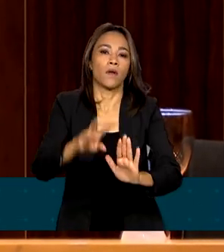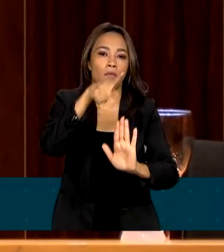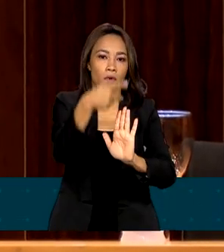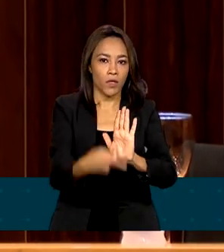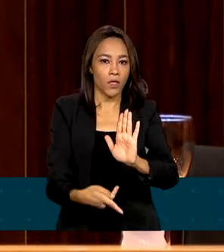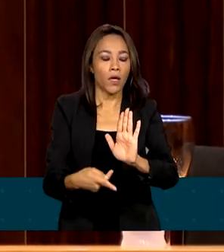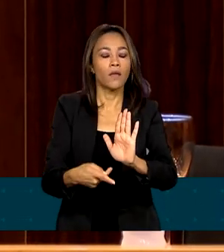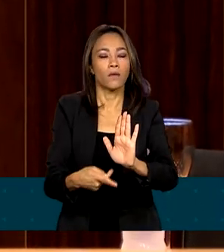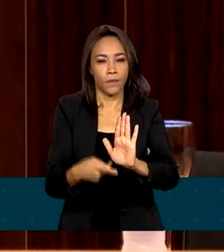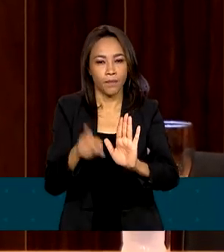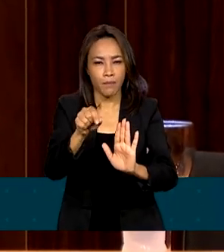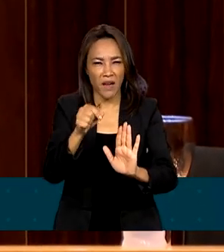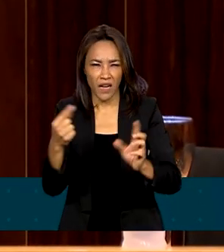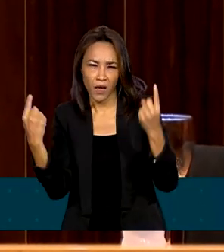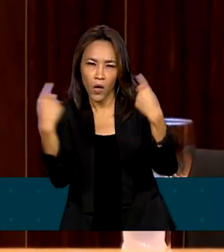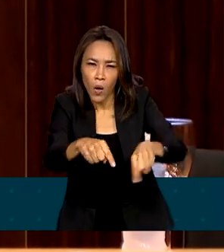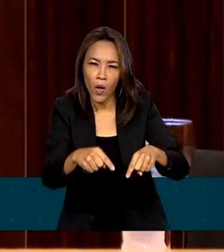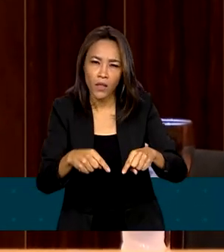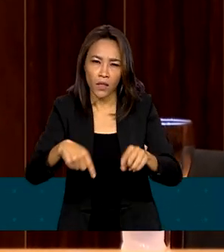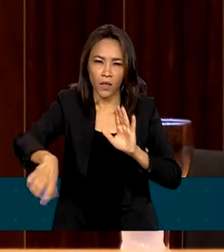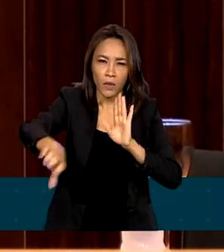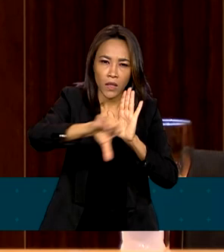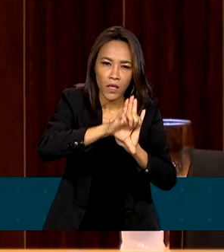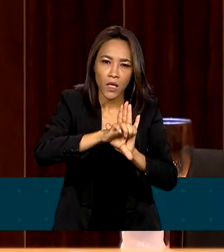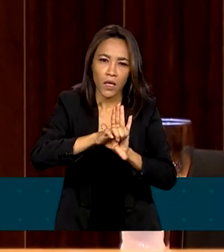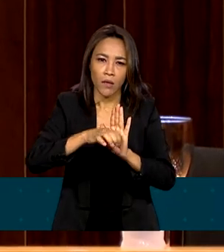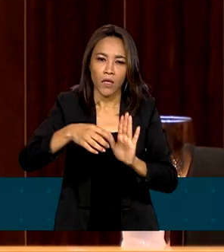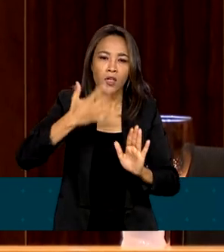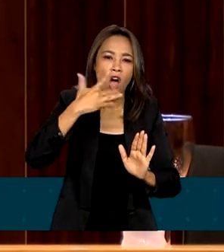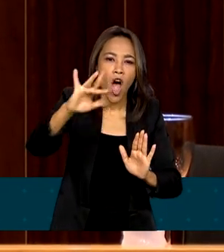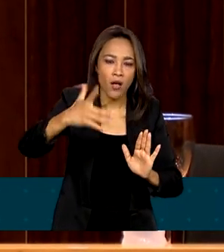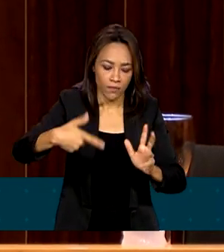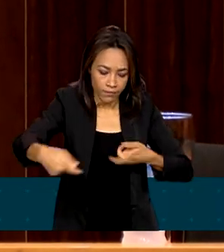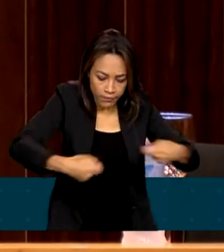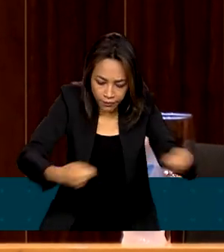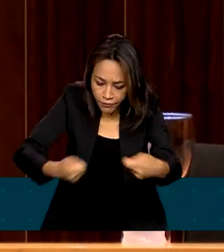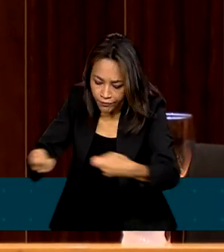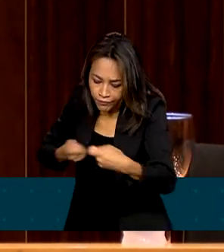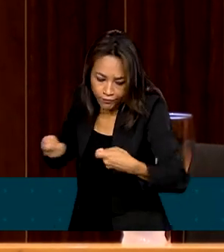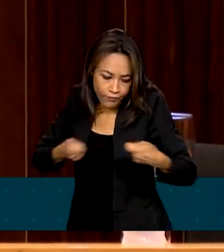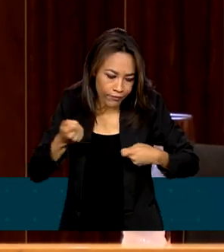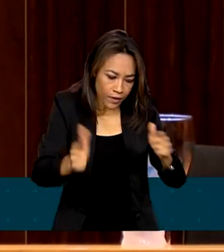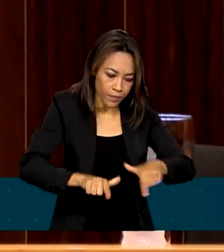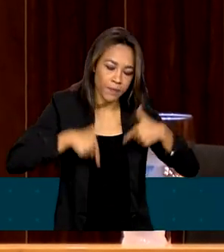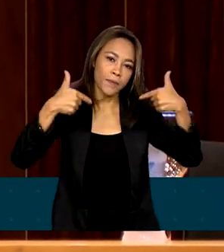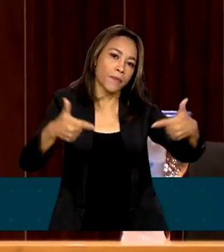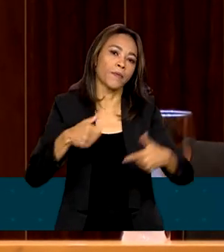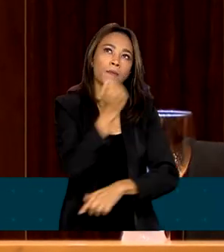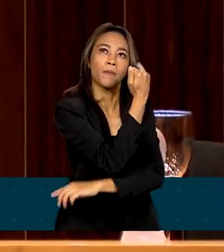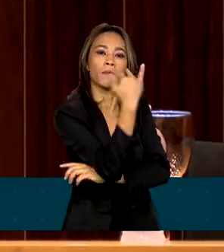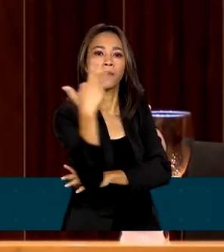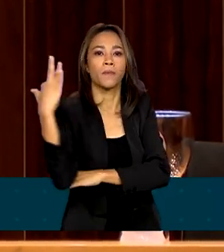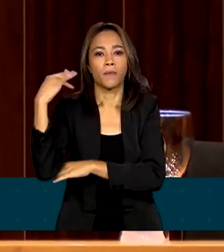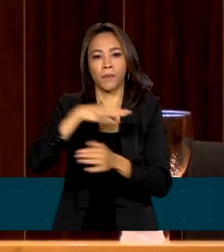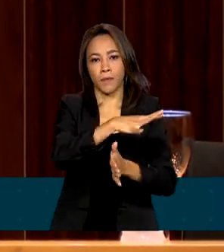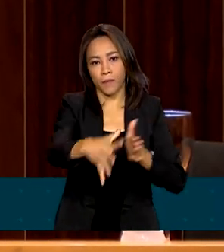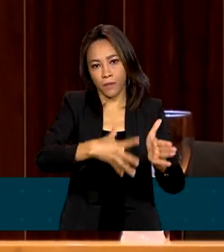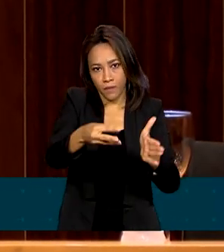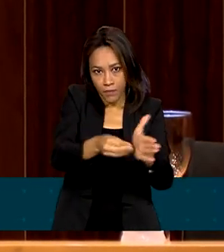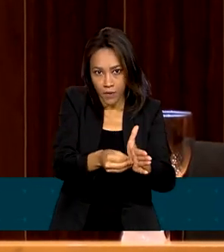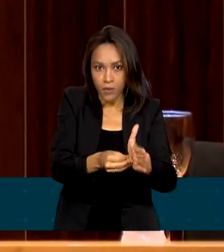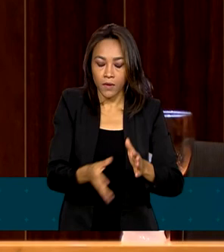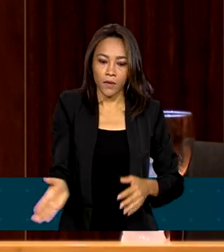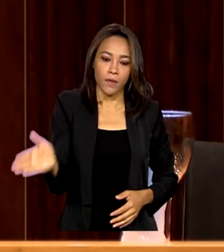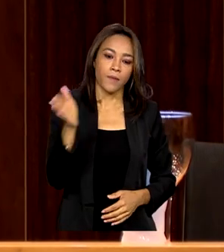para combater o garimpo ilegal e a presença de organizações criminosas nas florestas amazônicas. Já está em